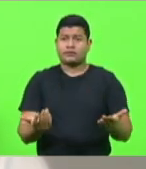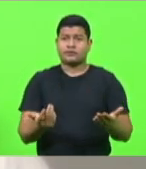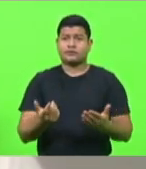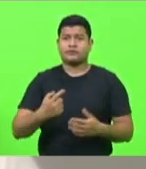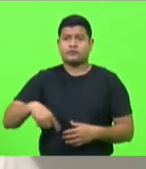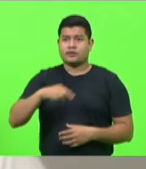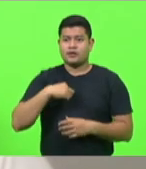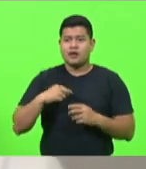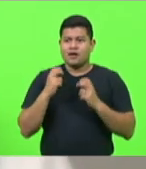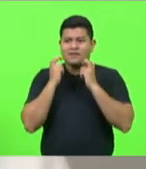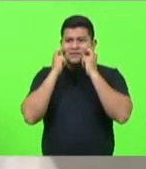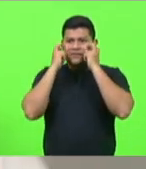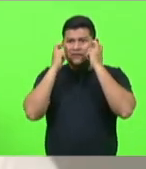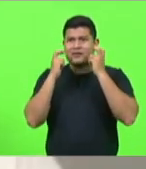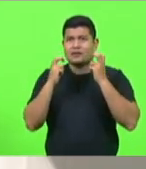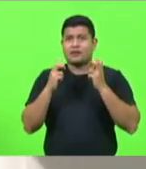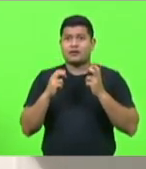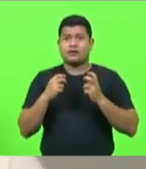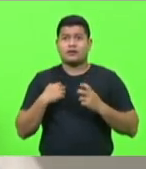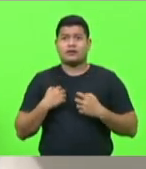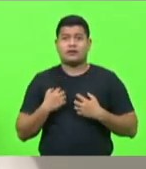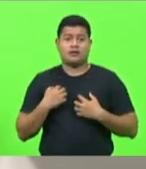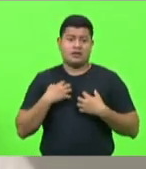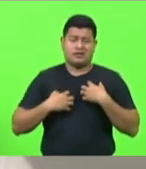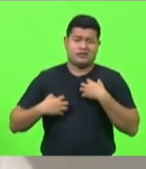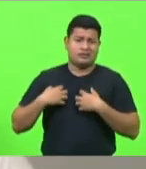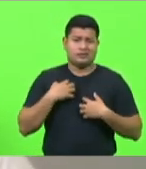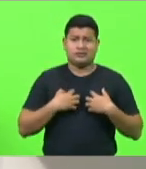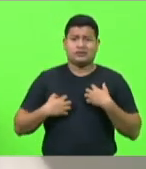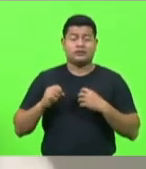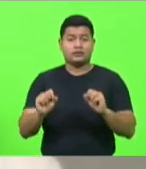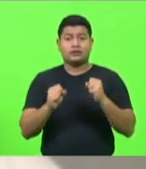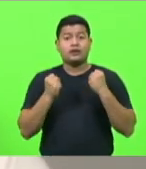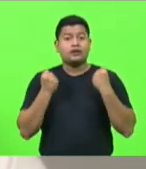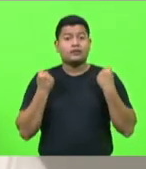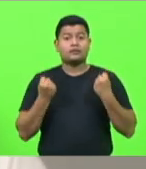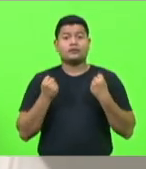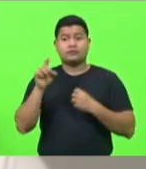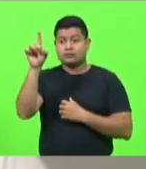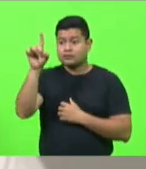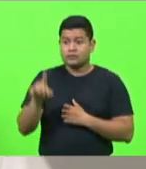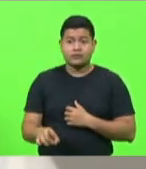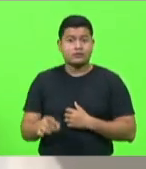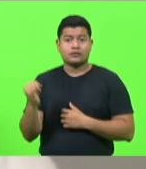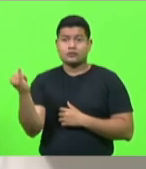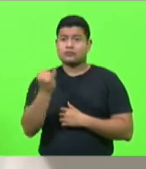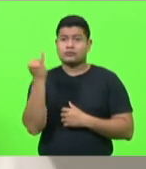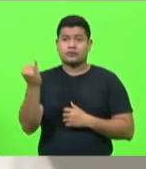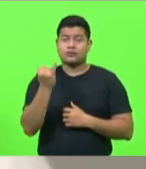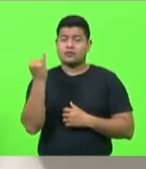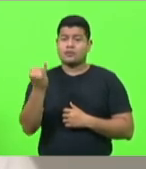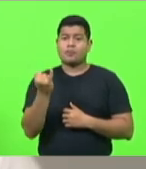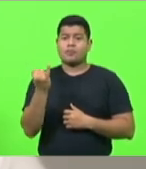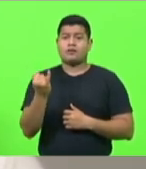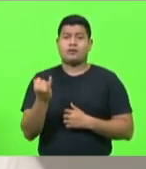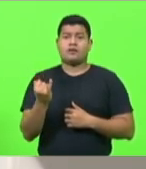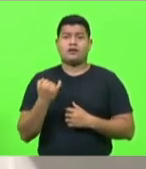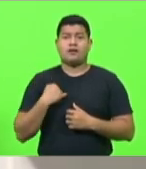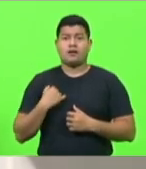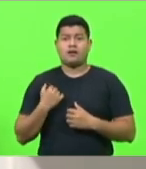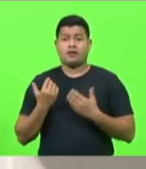vergonha. Ficamos constrangidos de defender um direito tão fundamental quanto o direito de liberdade